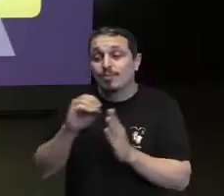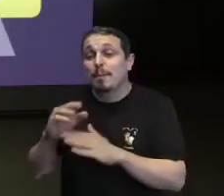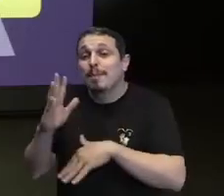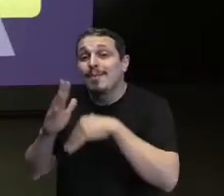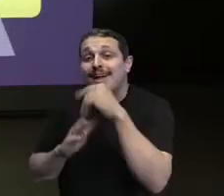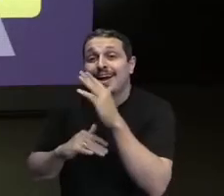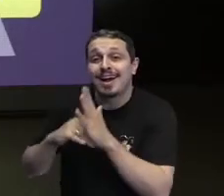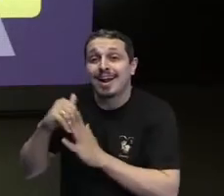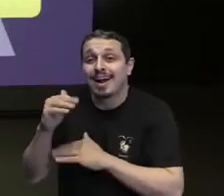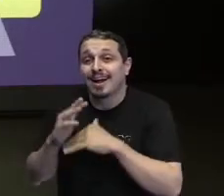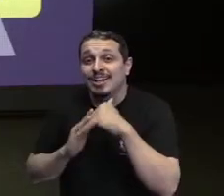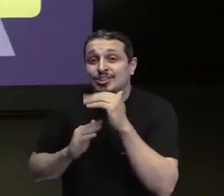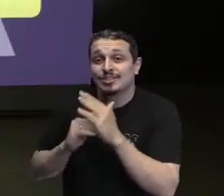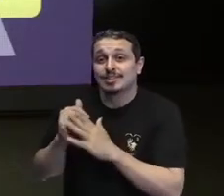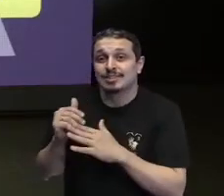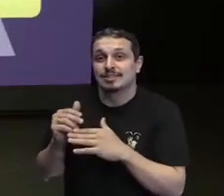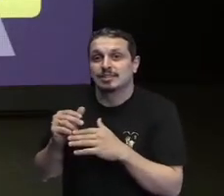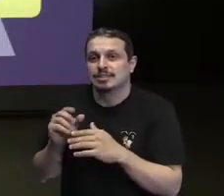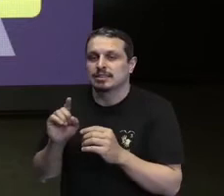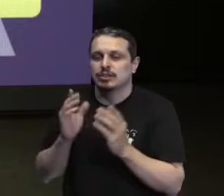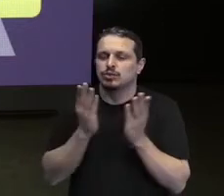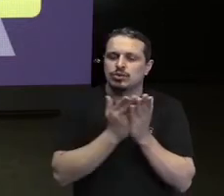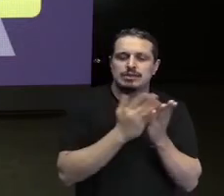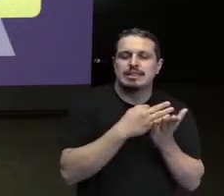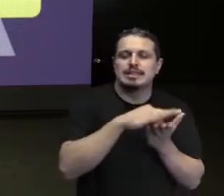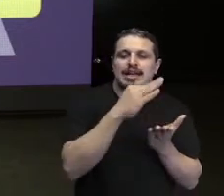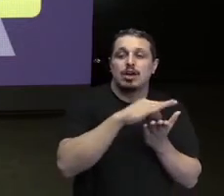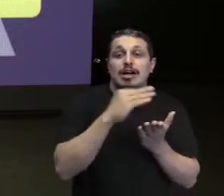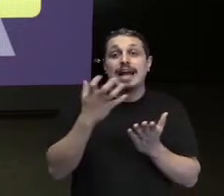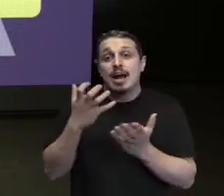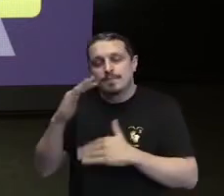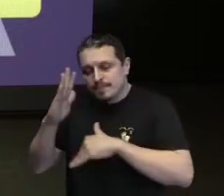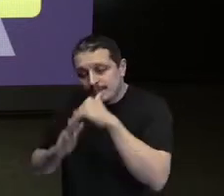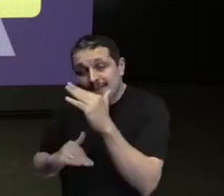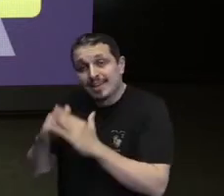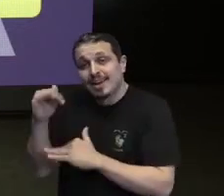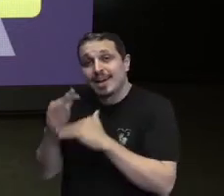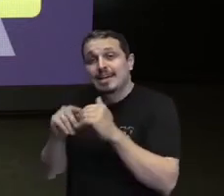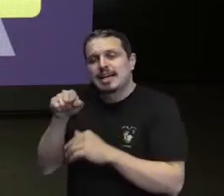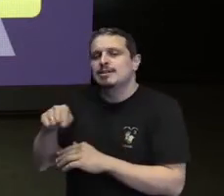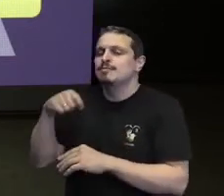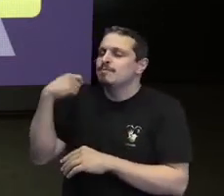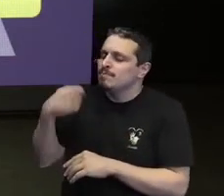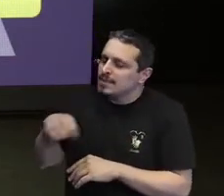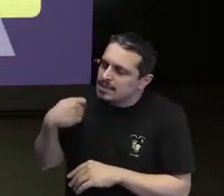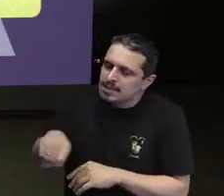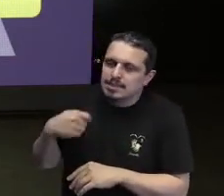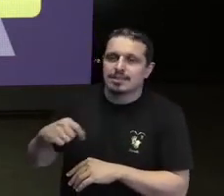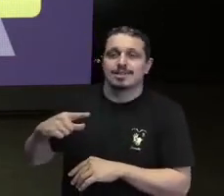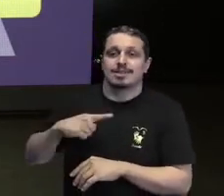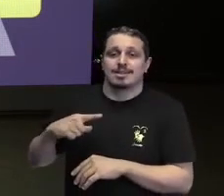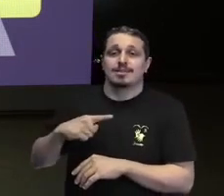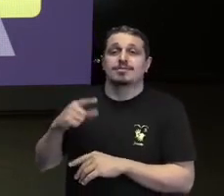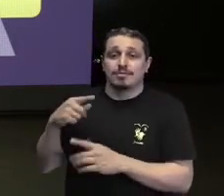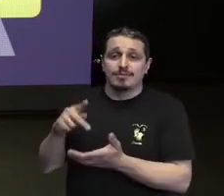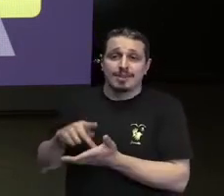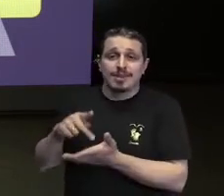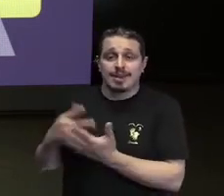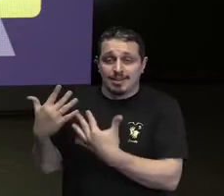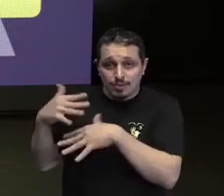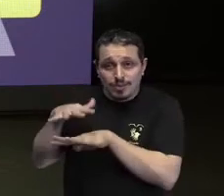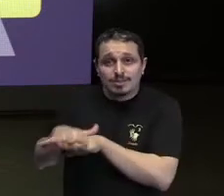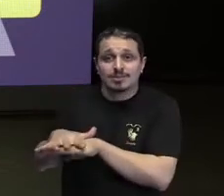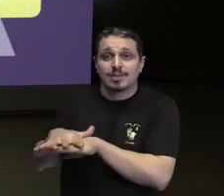que a gente tenha ações inclusivas e de forma ativa.